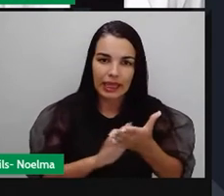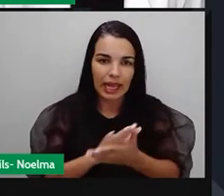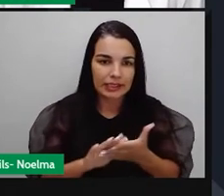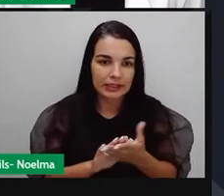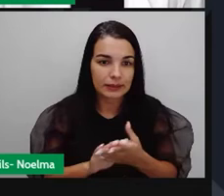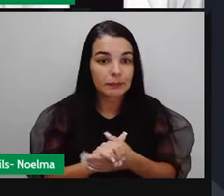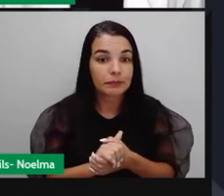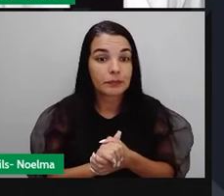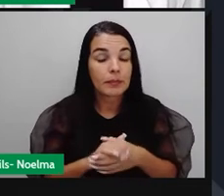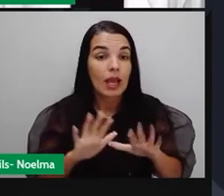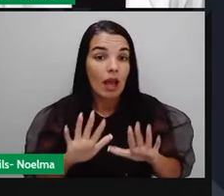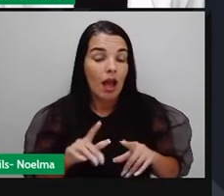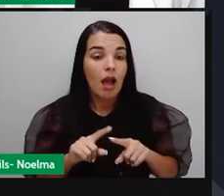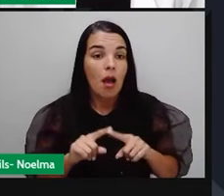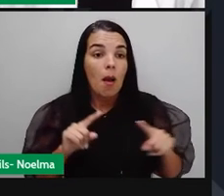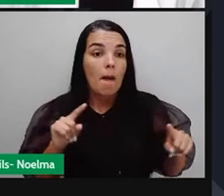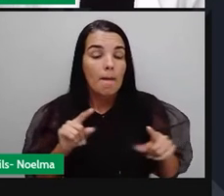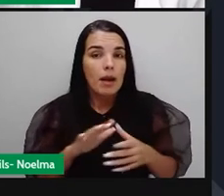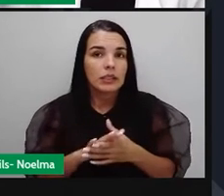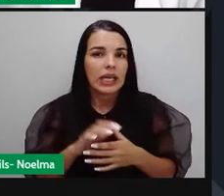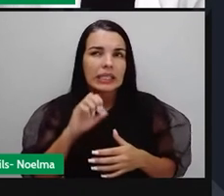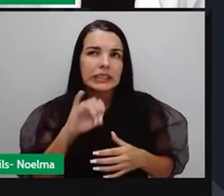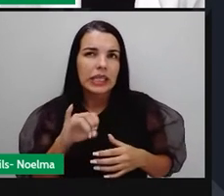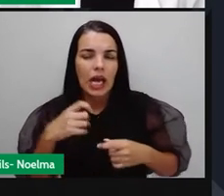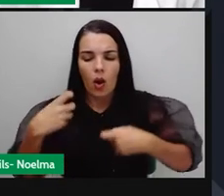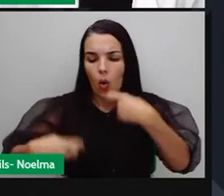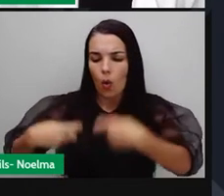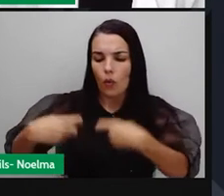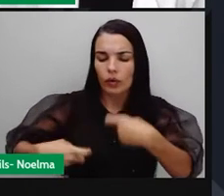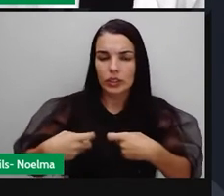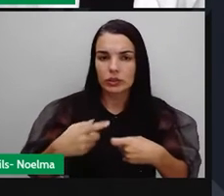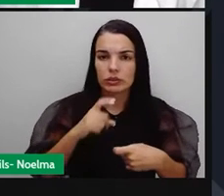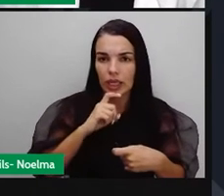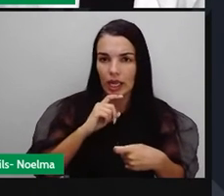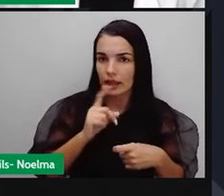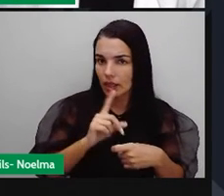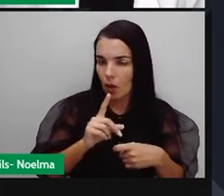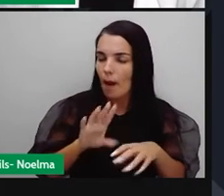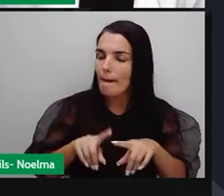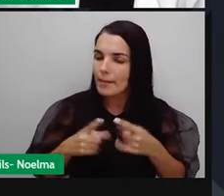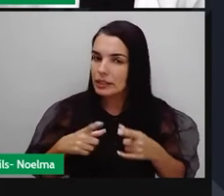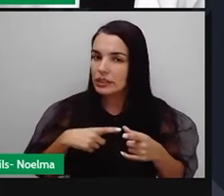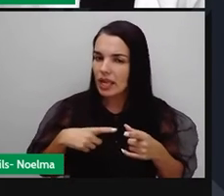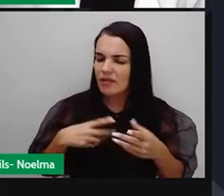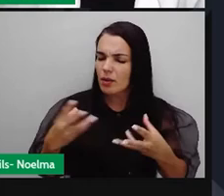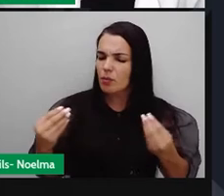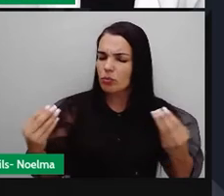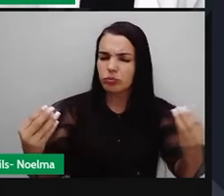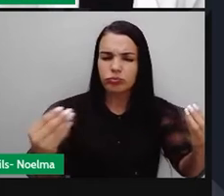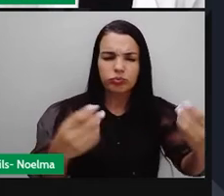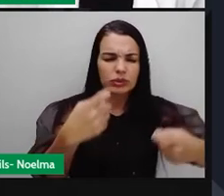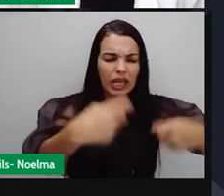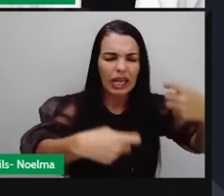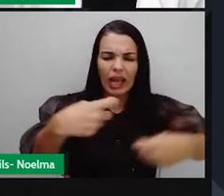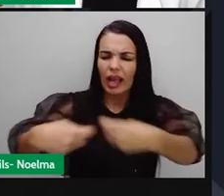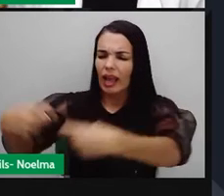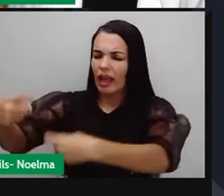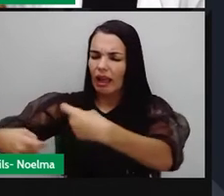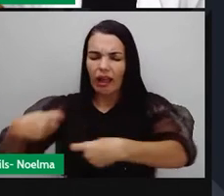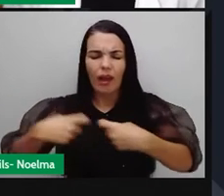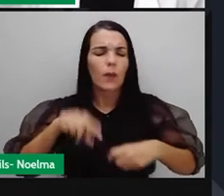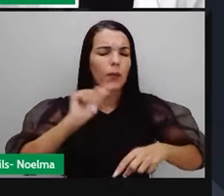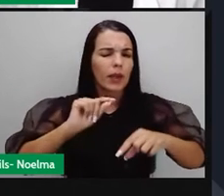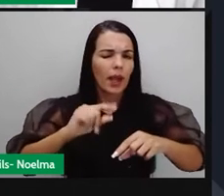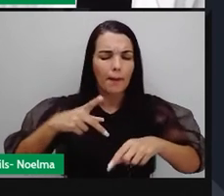Mas, se eles não chegaram a um conflito de fato, houve uma série de guerras por procuração, que eram